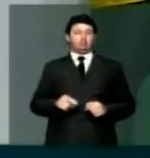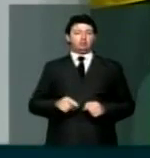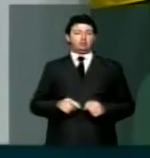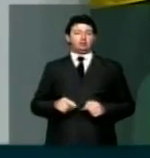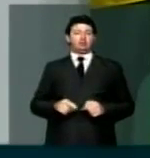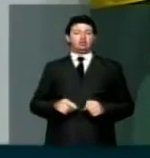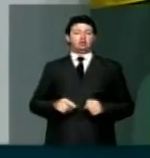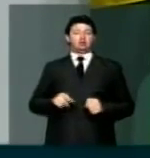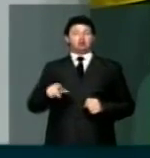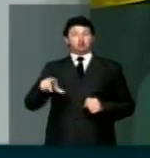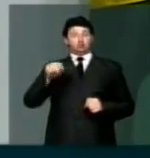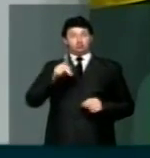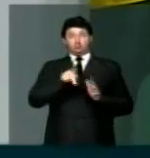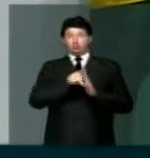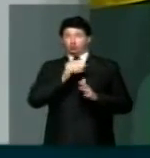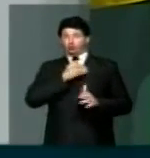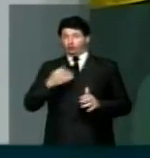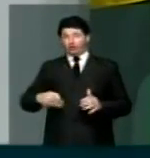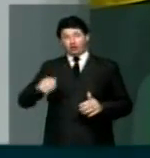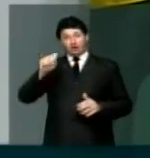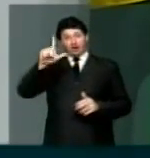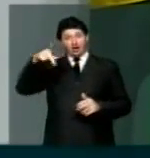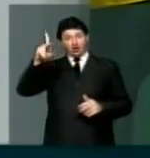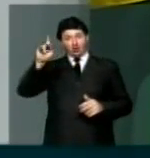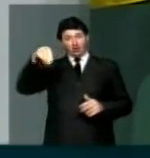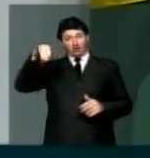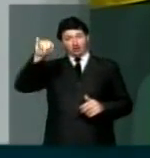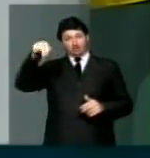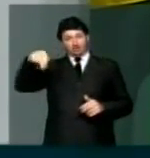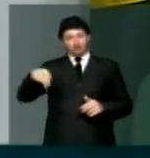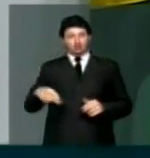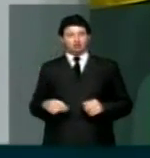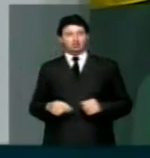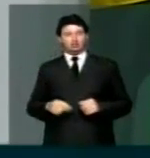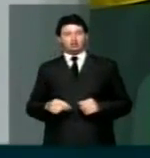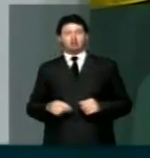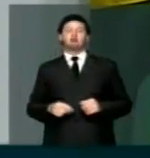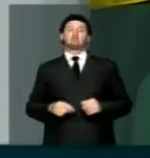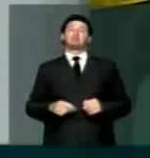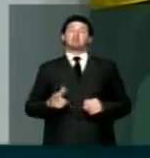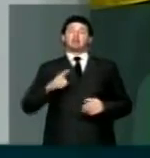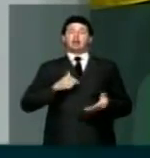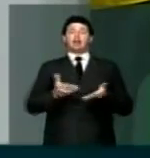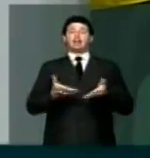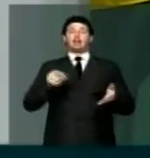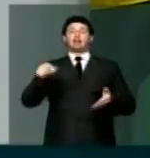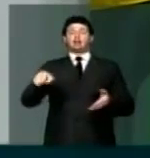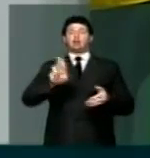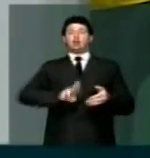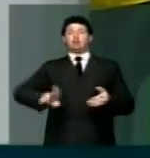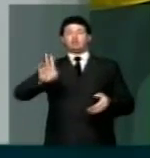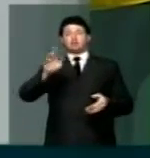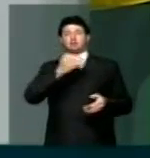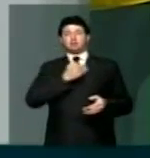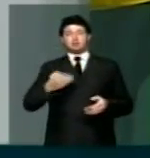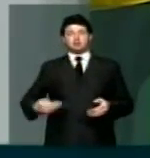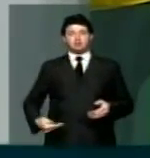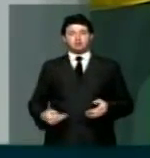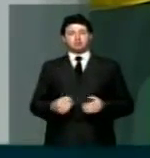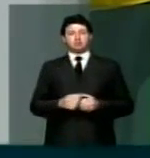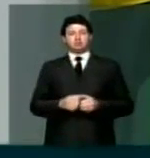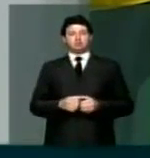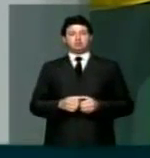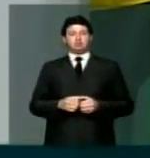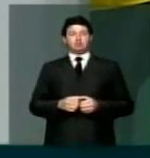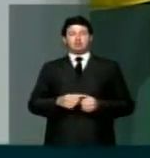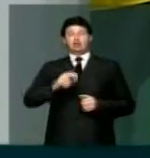nomeada pelo governador Alckmin, vem tratando a universidade pública. O reitor